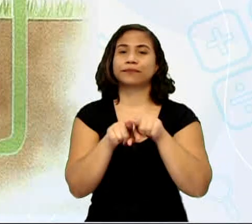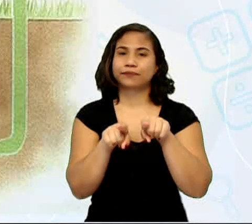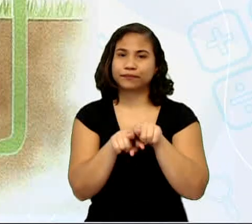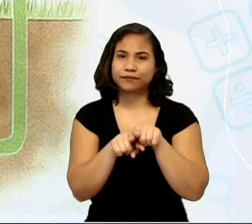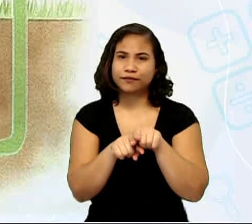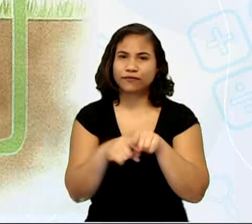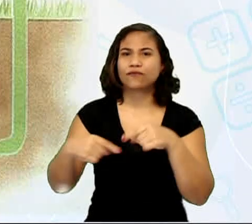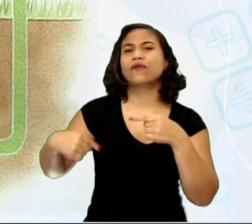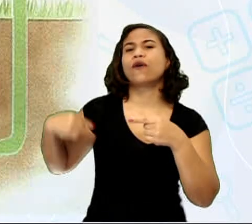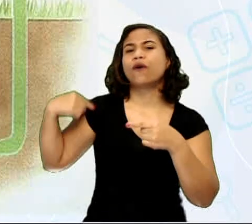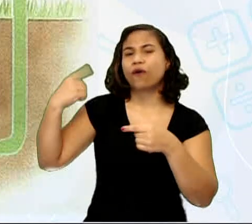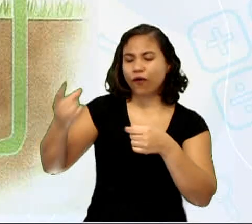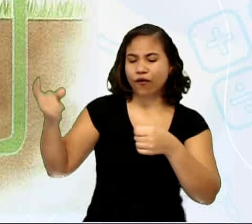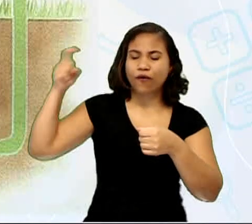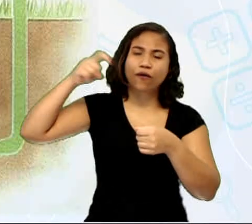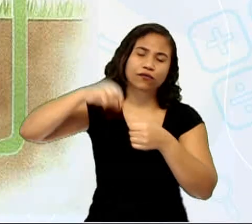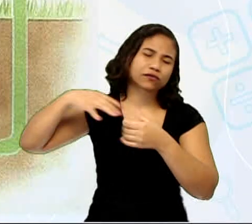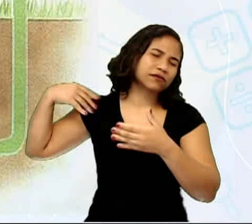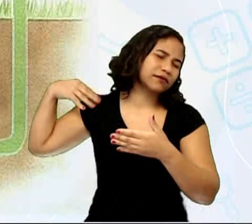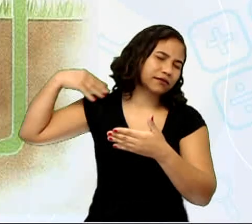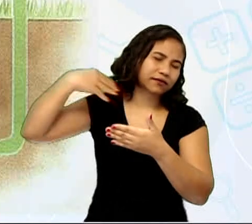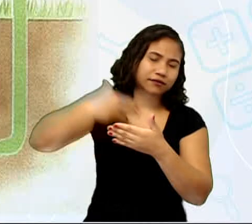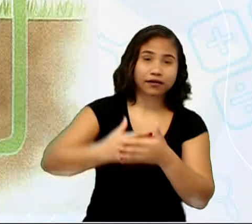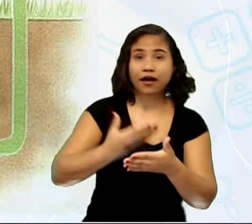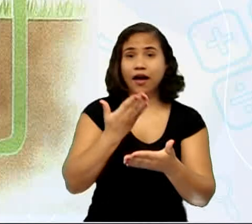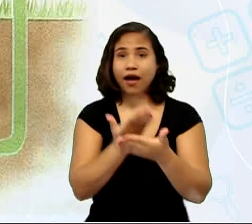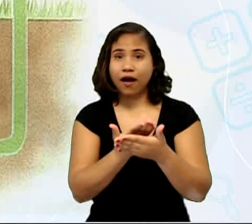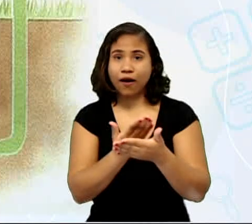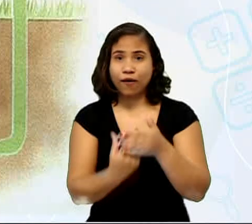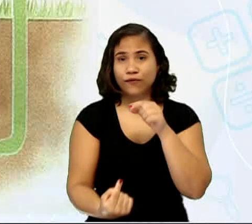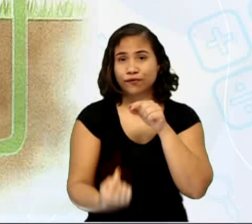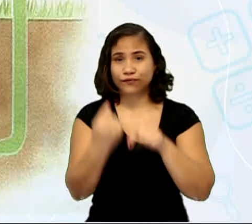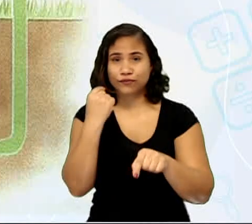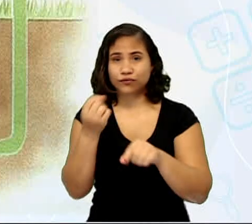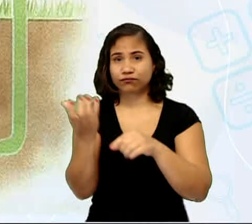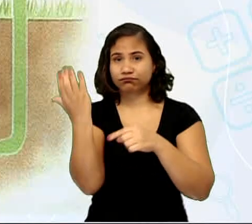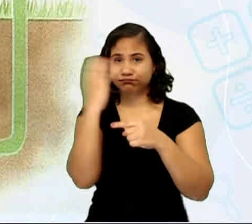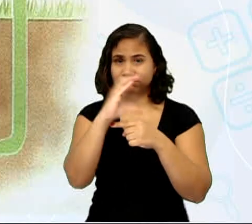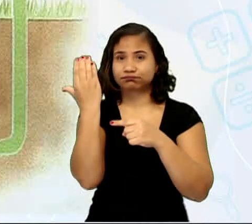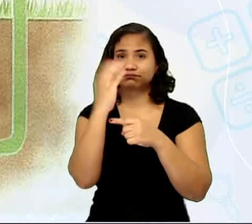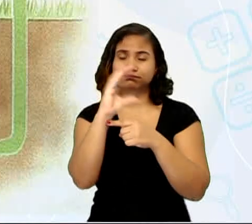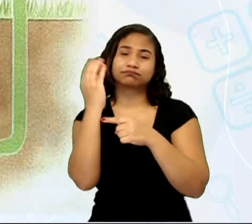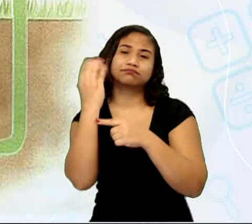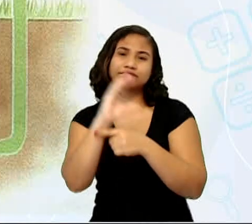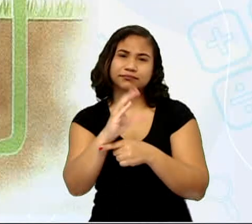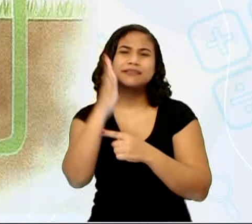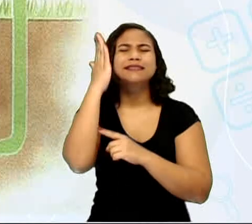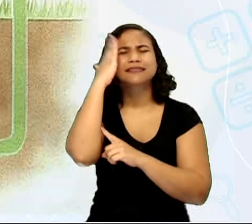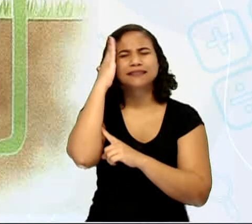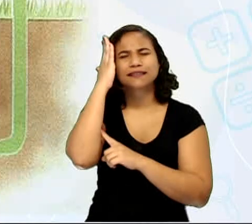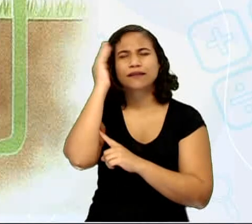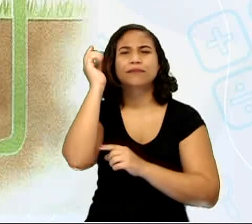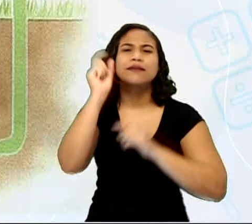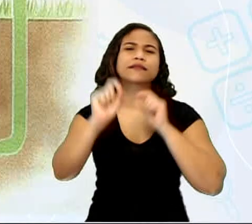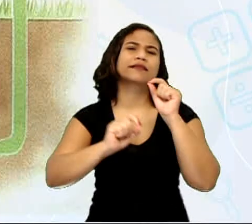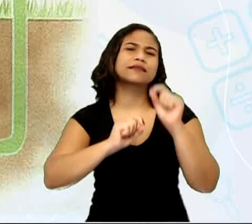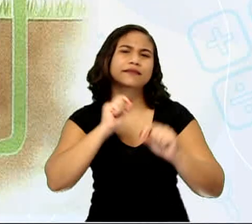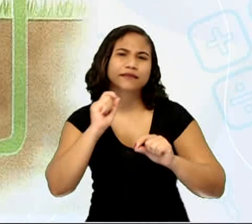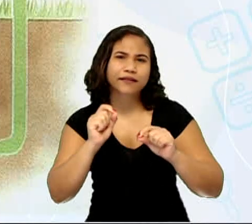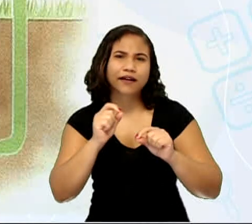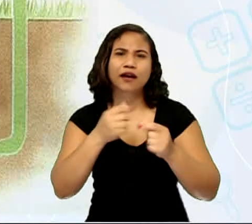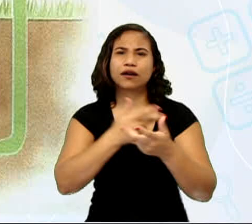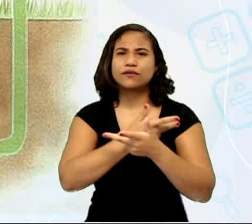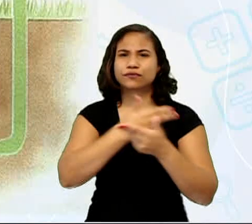retomando outras aulas que já foram postadas, sabemos que os seres produtores, os